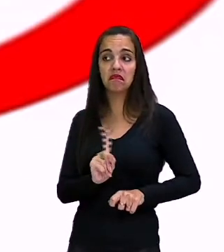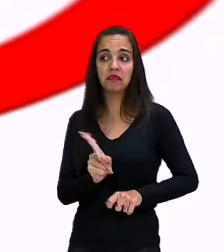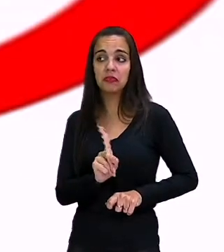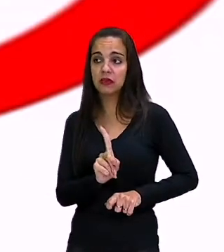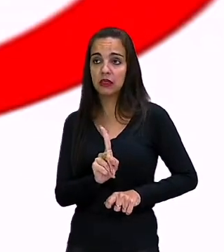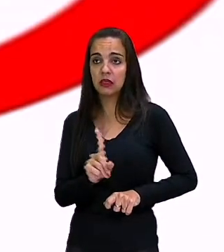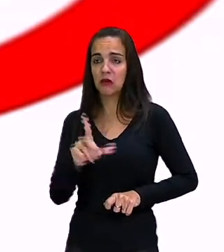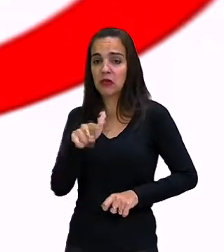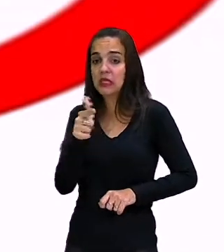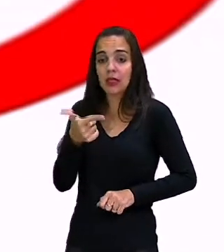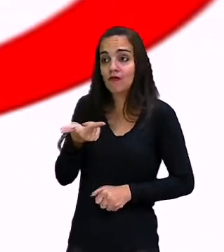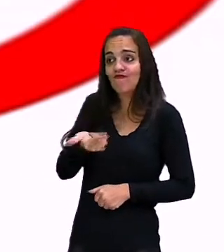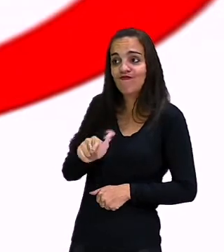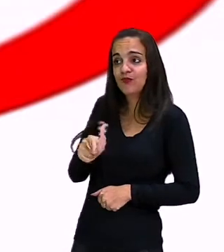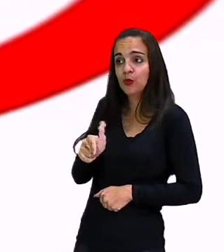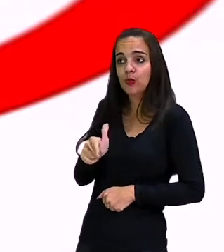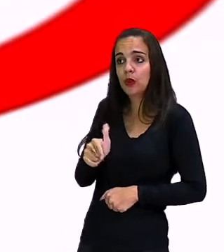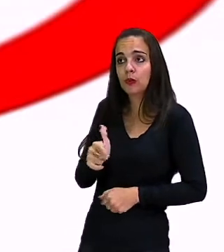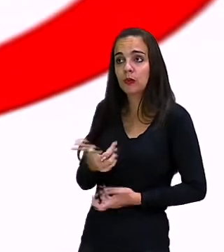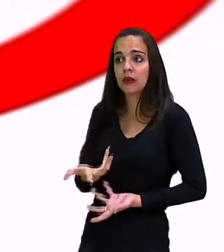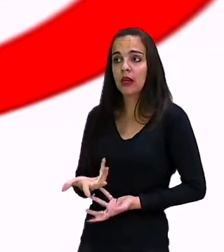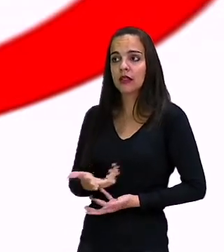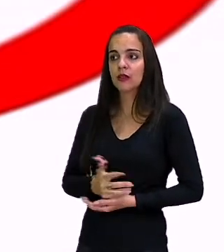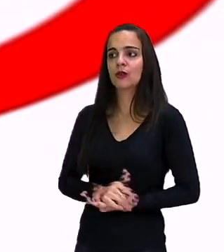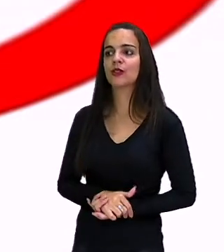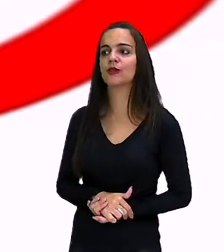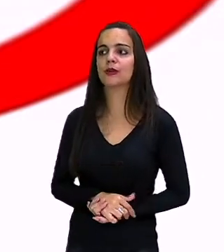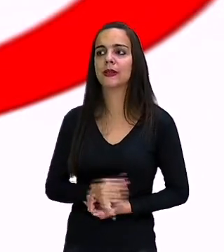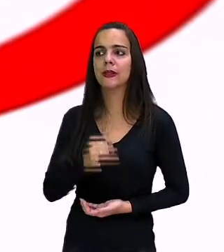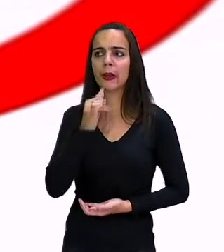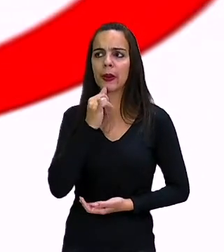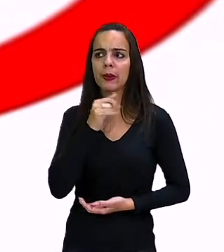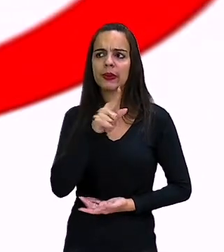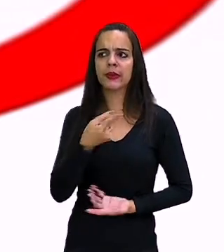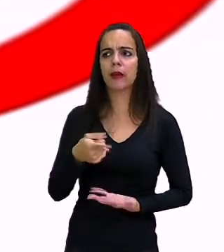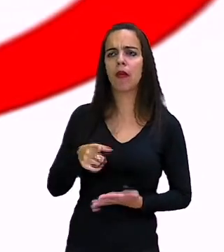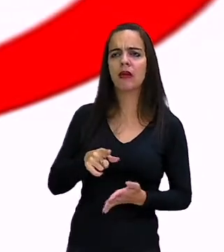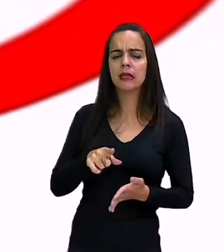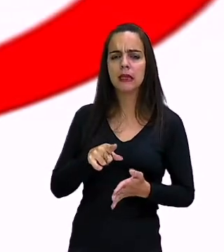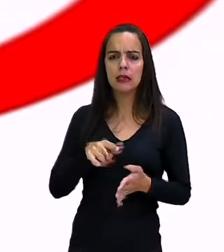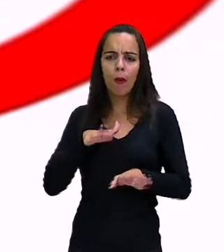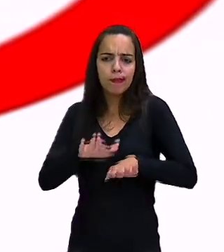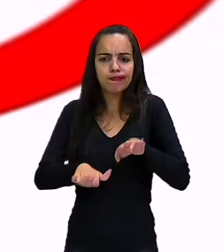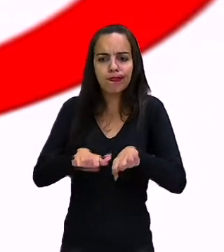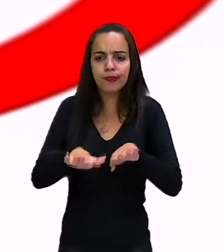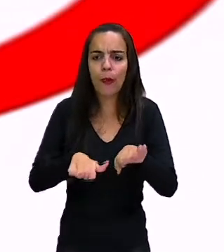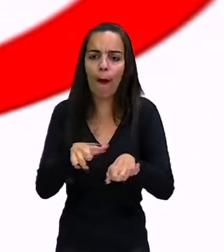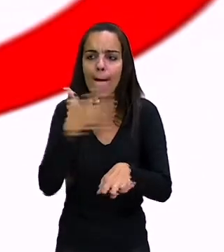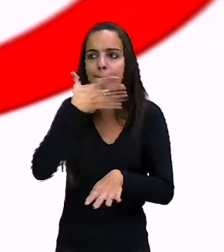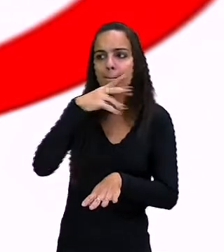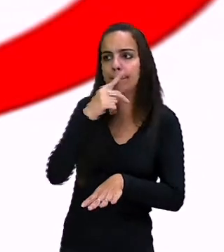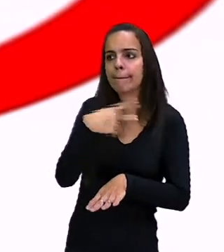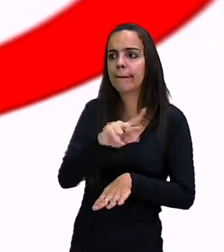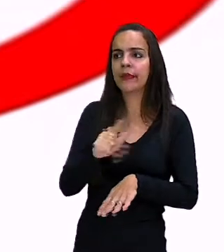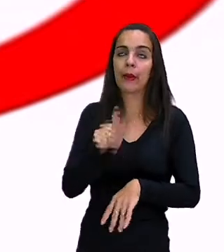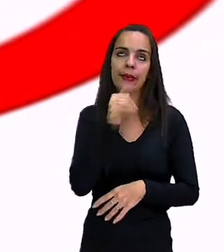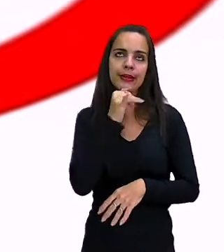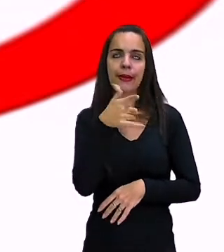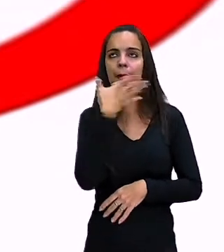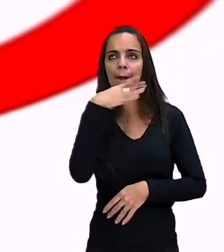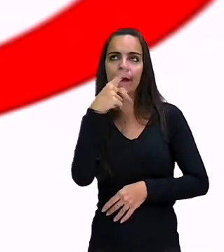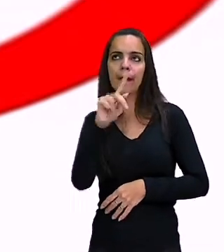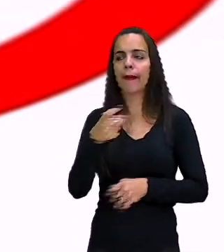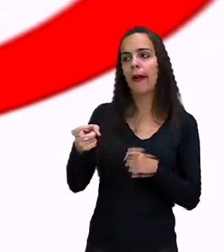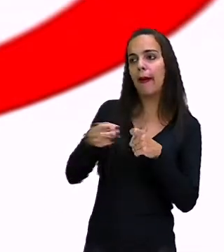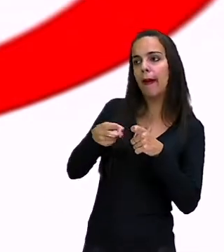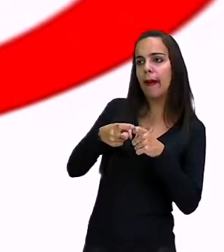você não tem que seguir os passos dos seus pais se você não quer. Então, se o seu pai é médico e